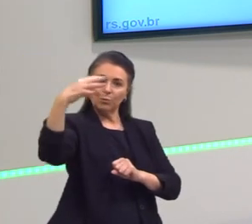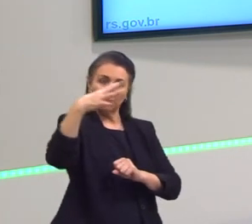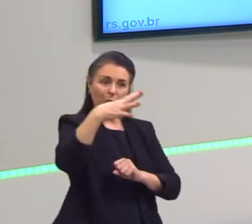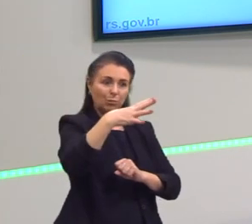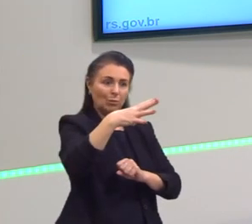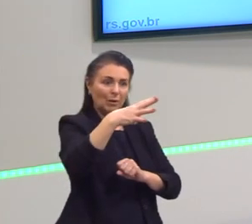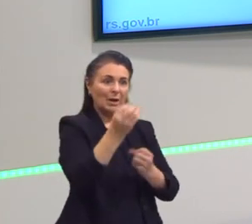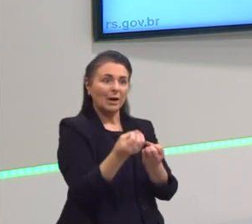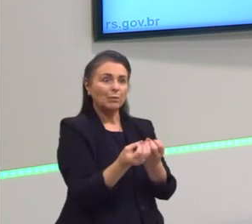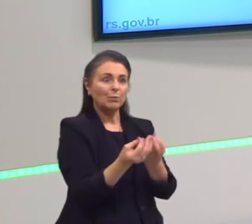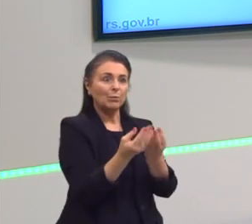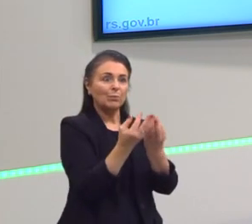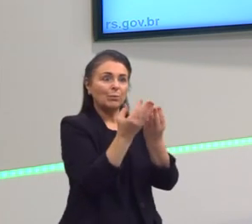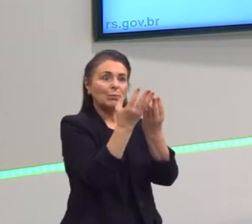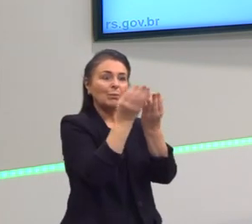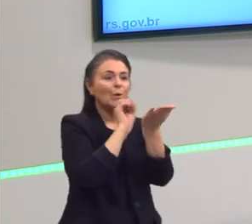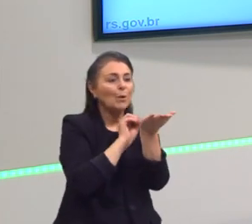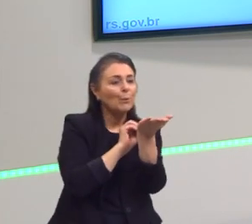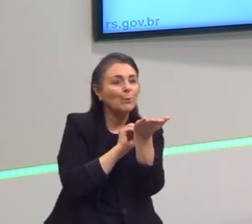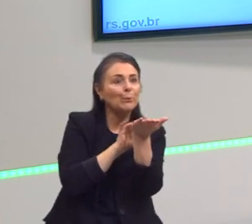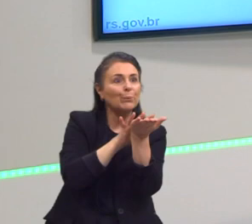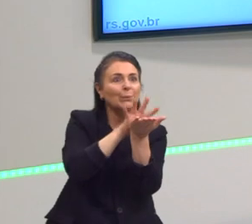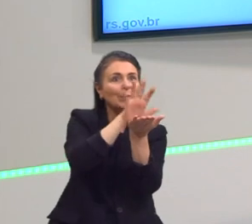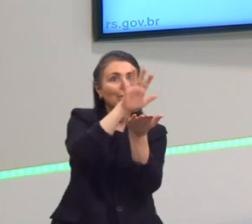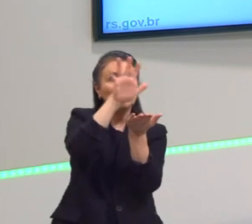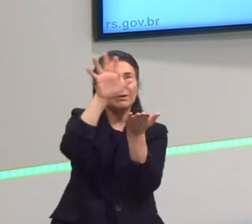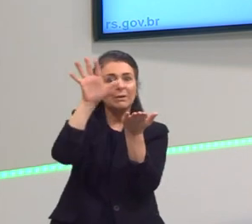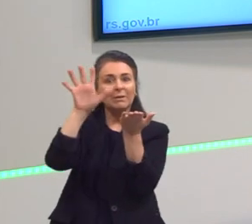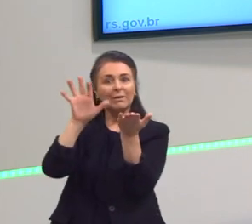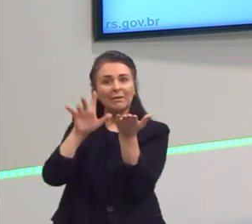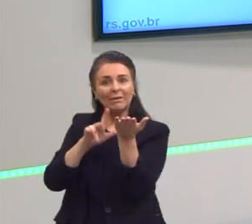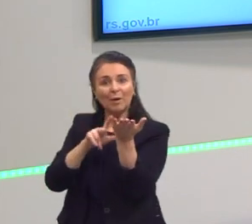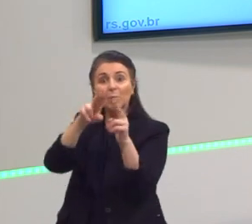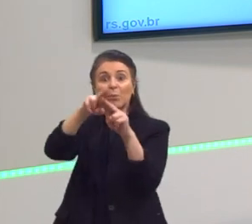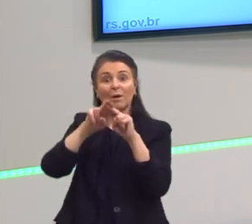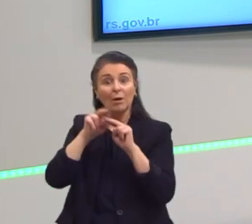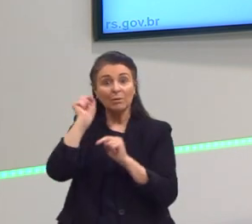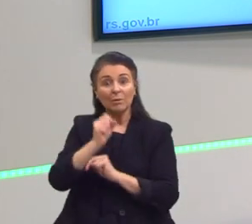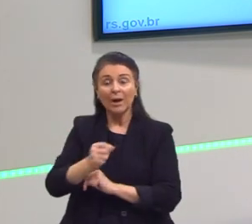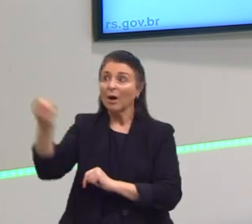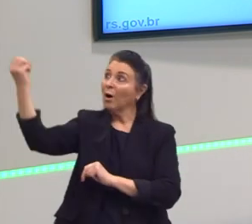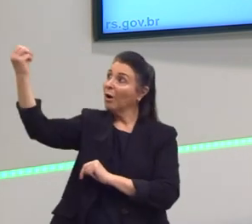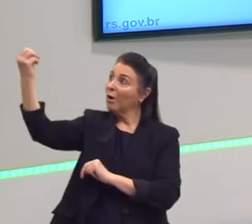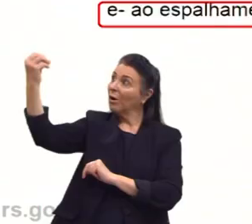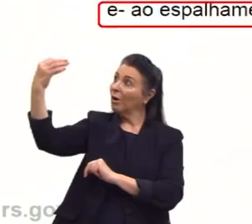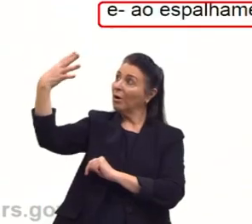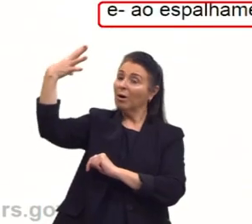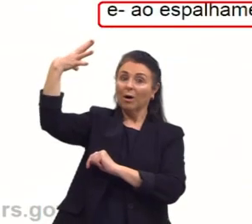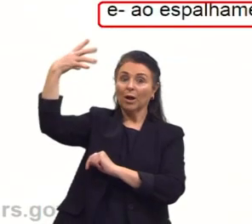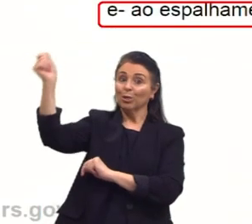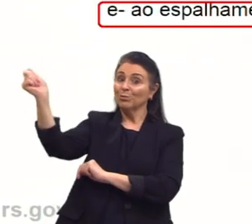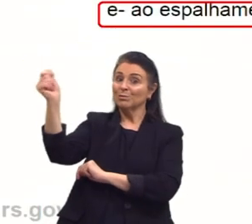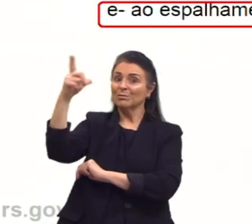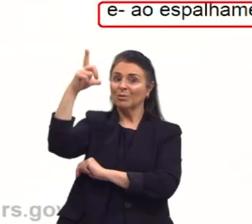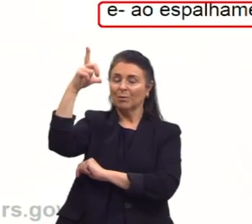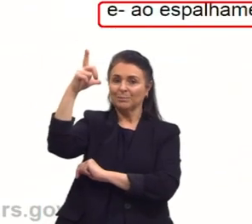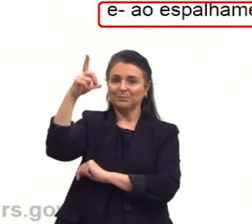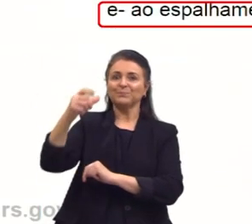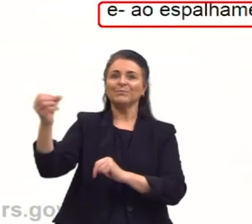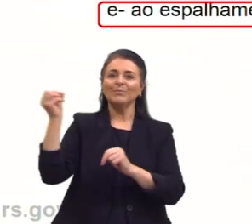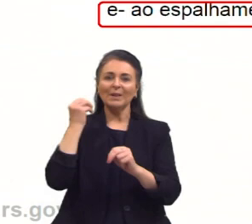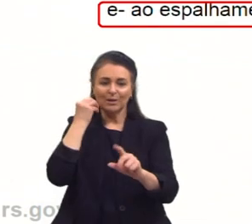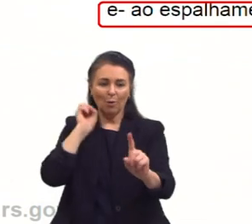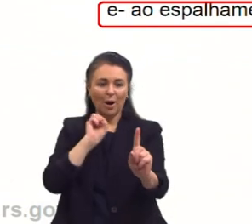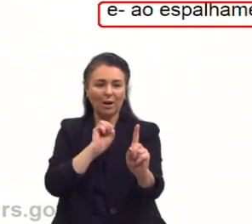estamos levantando ao varrer a casa através daquele feixe de luz, e tudo isso, aqui o exemplo de um feixe de luz